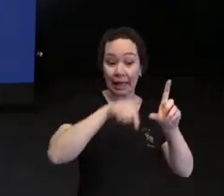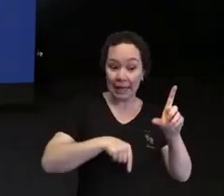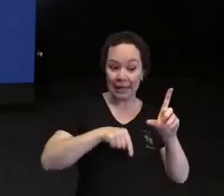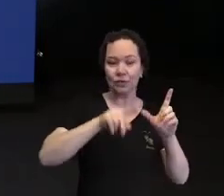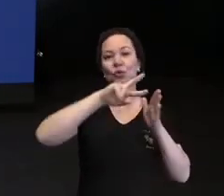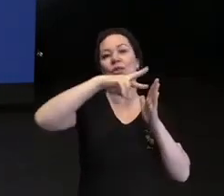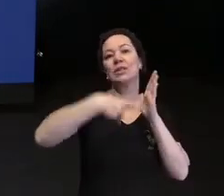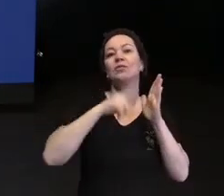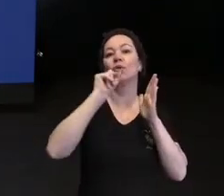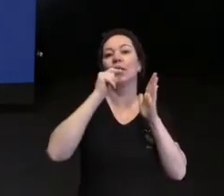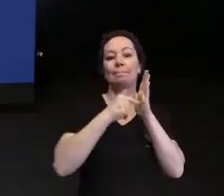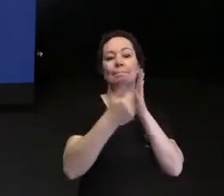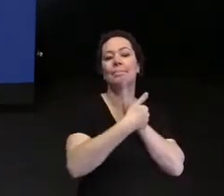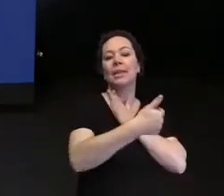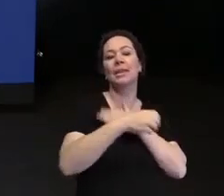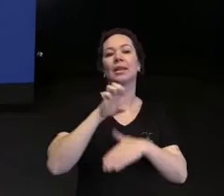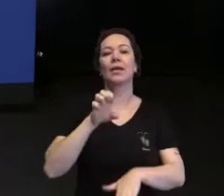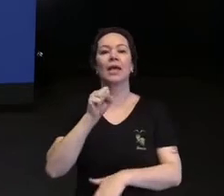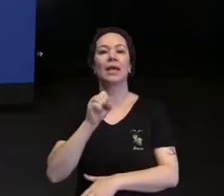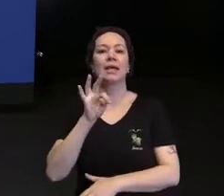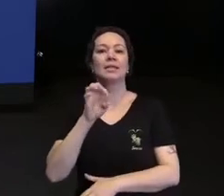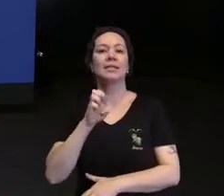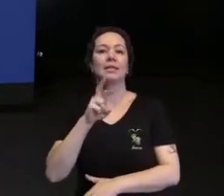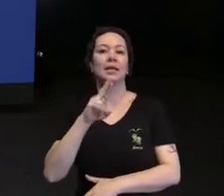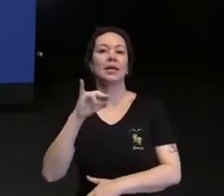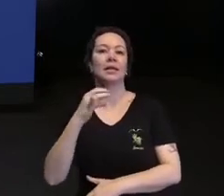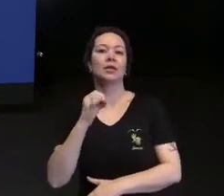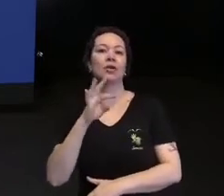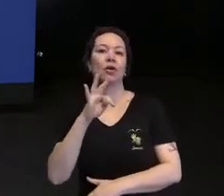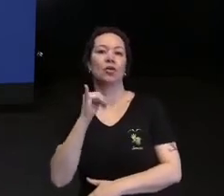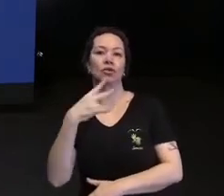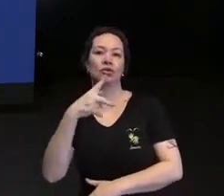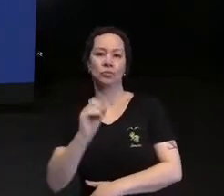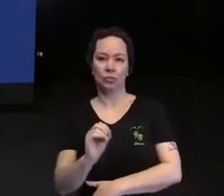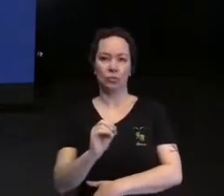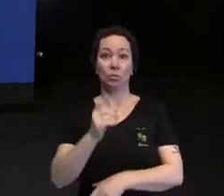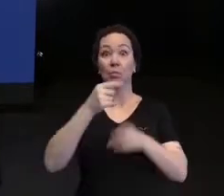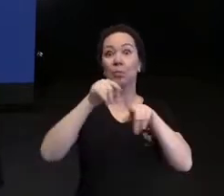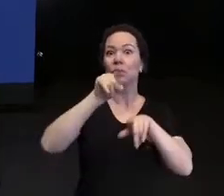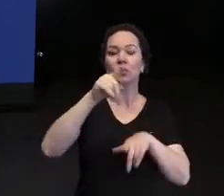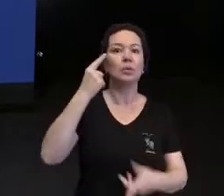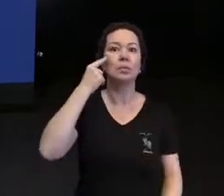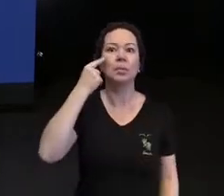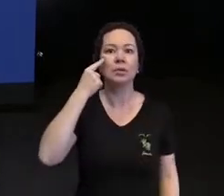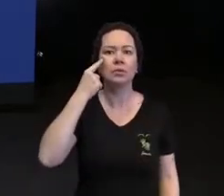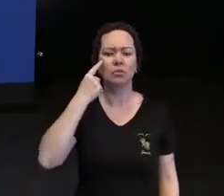que a gente replica de geração em geração, sem passar pela ideia por que a gente diz tudo isso.